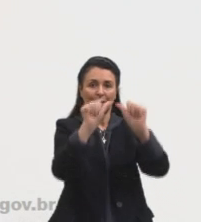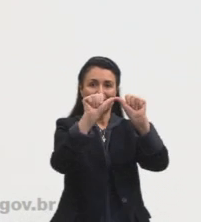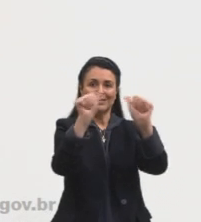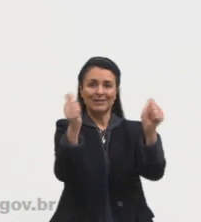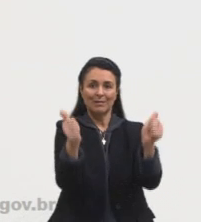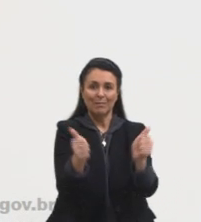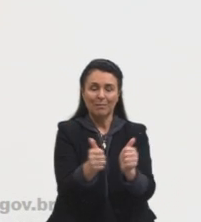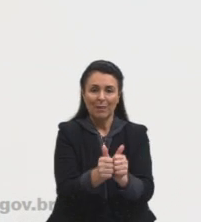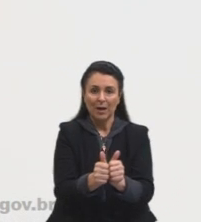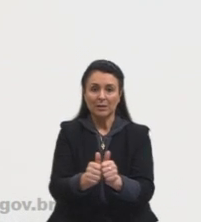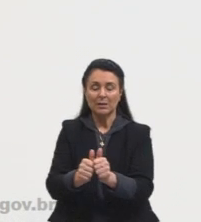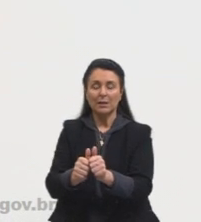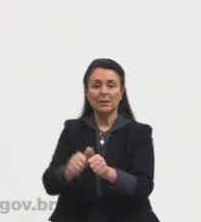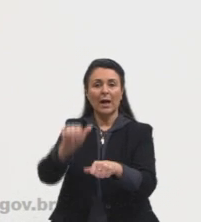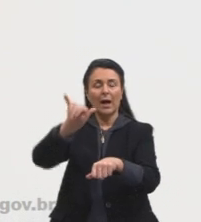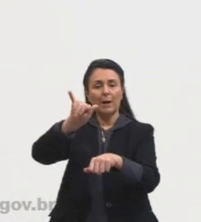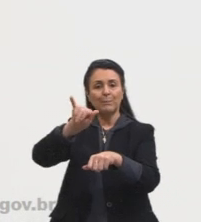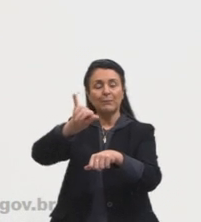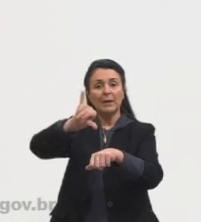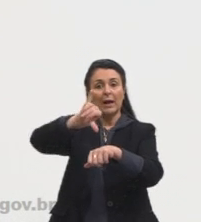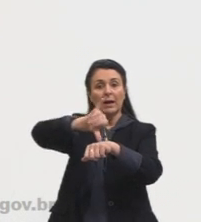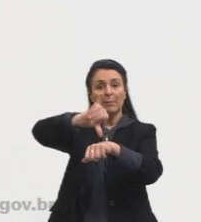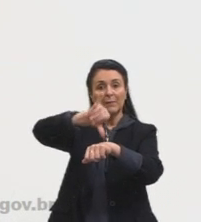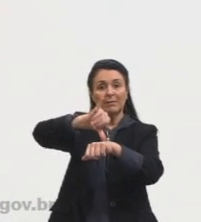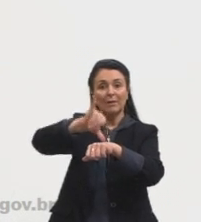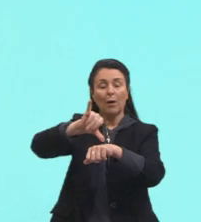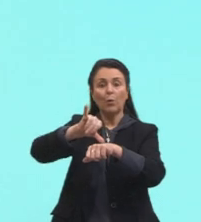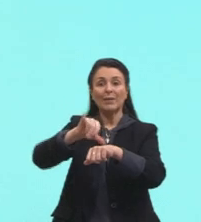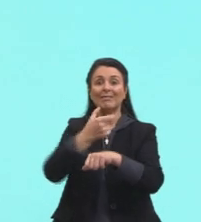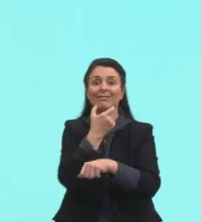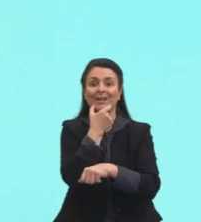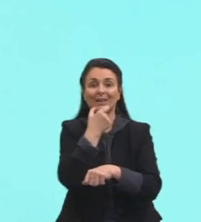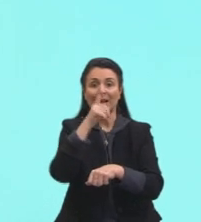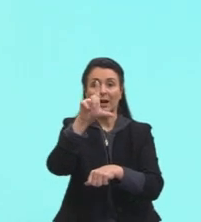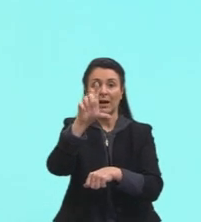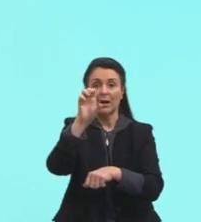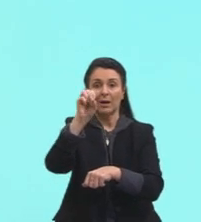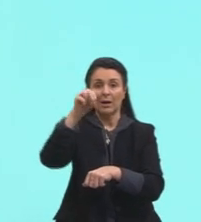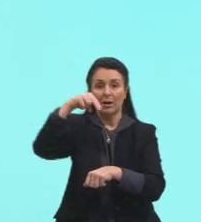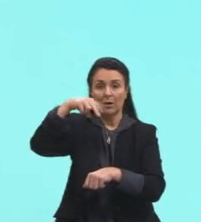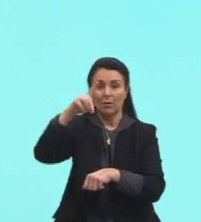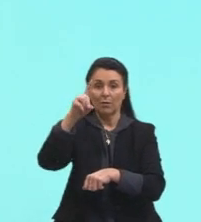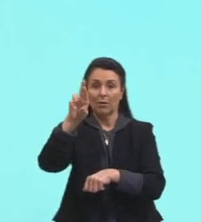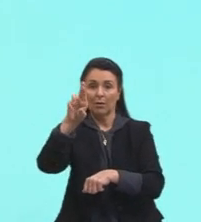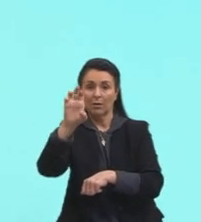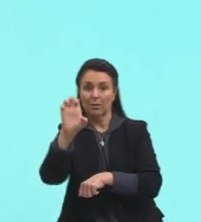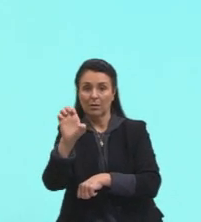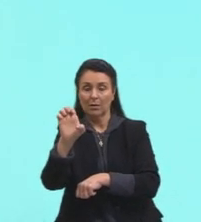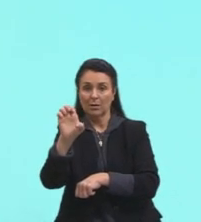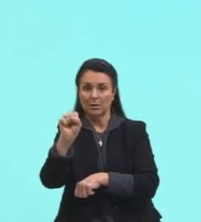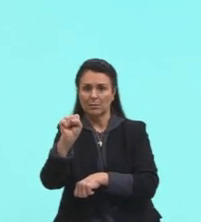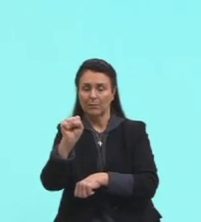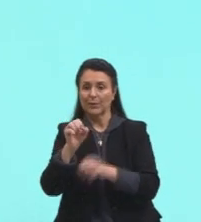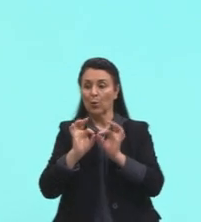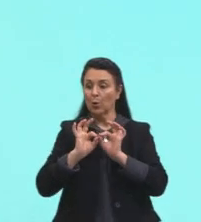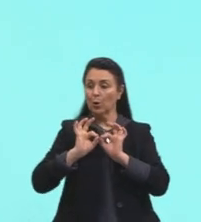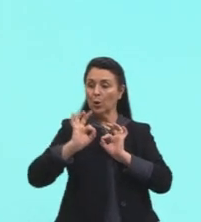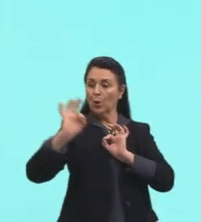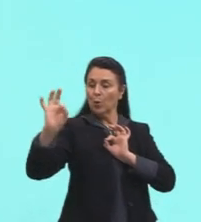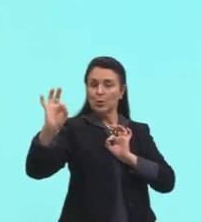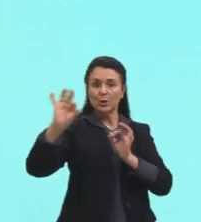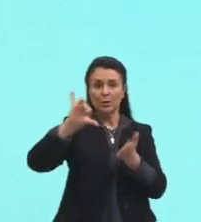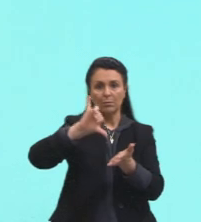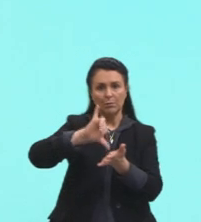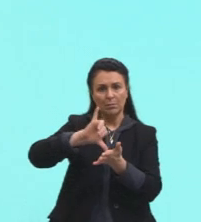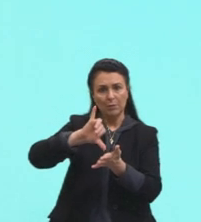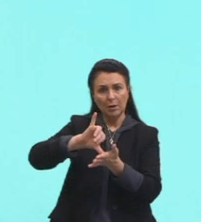o centrinho então de Londres com 11 graus e meio, certo? Já na sua periferia, ó, bem na zona periférica,